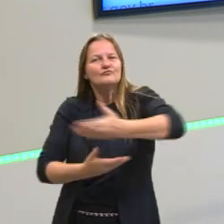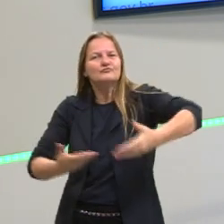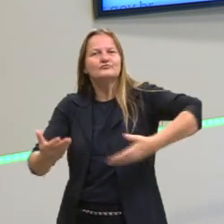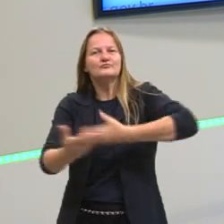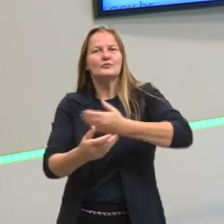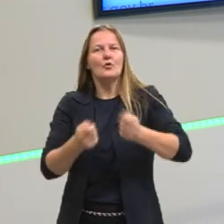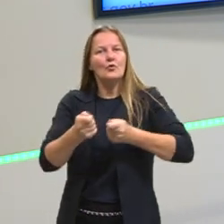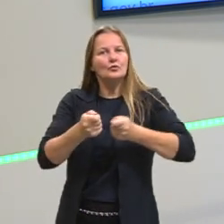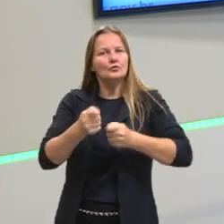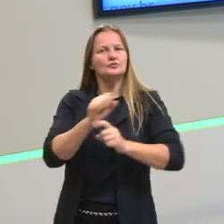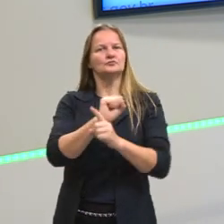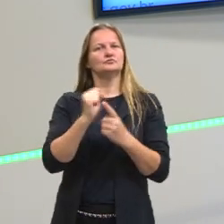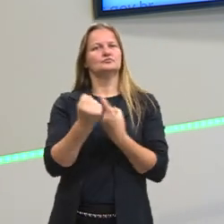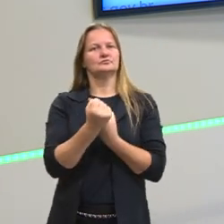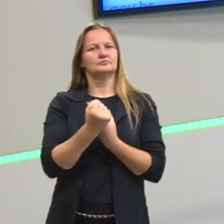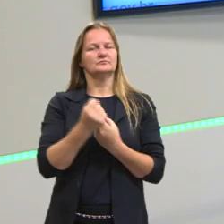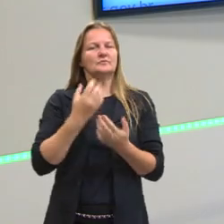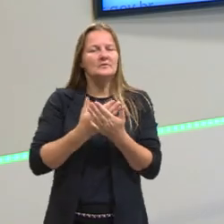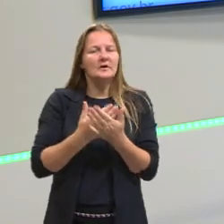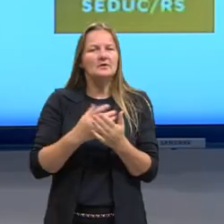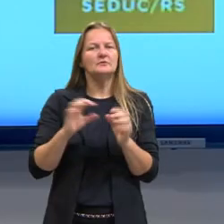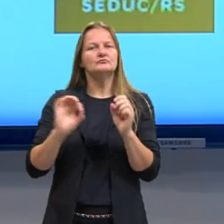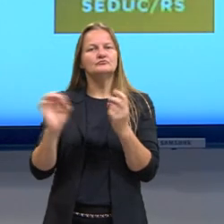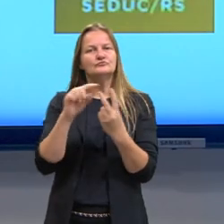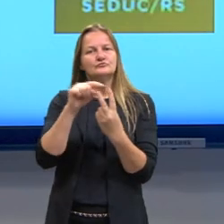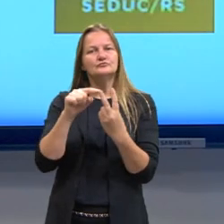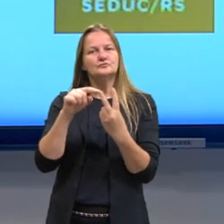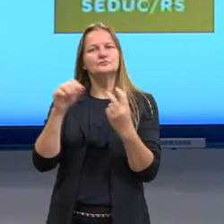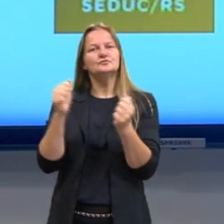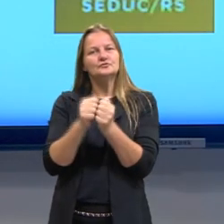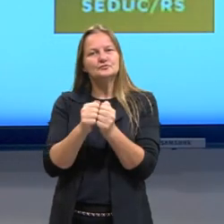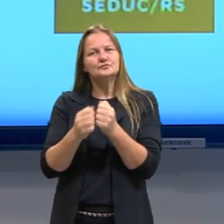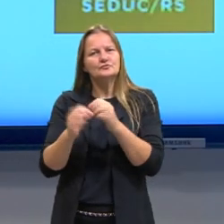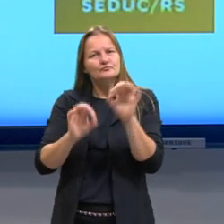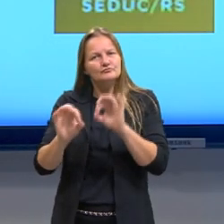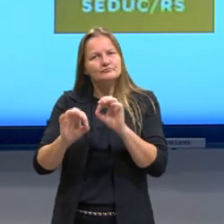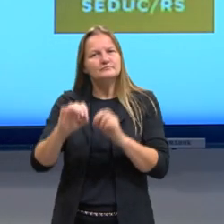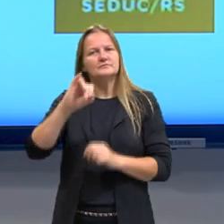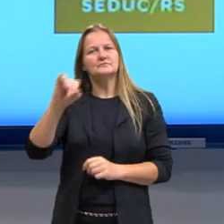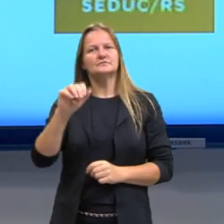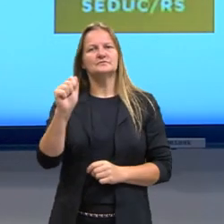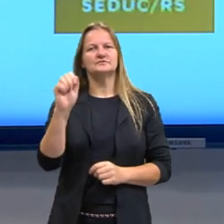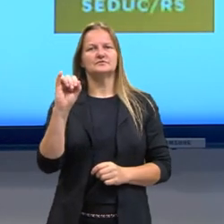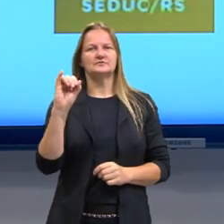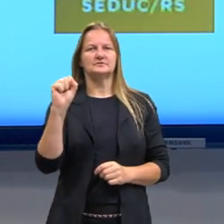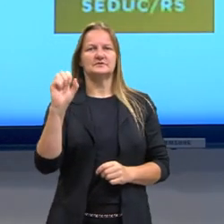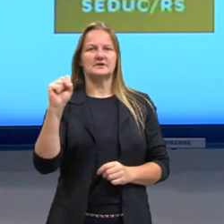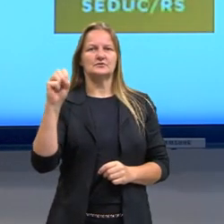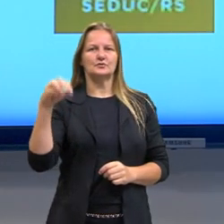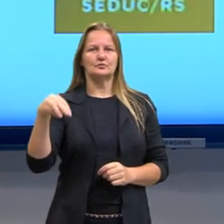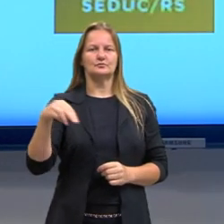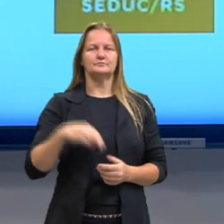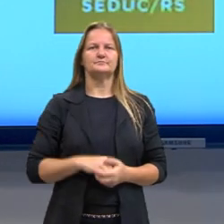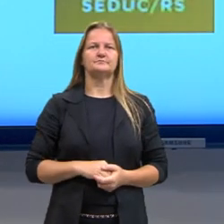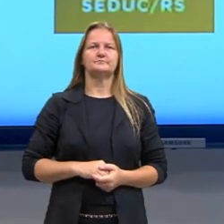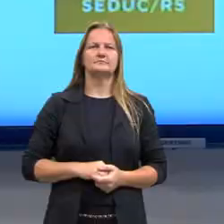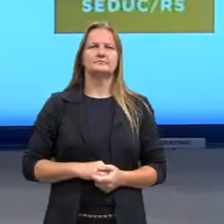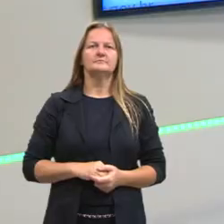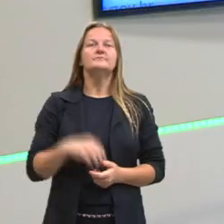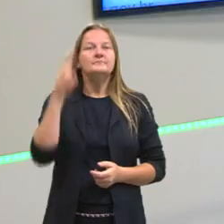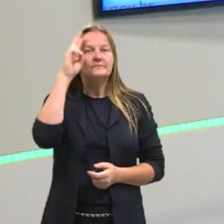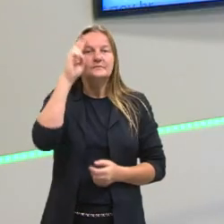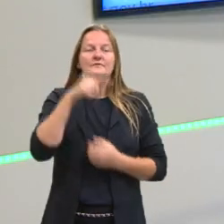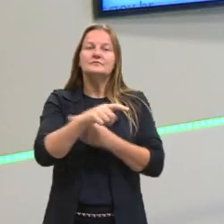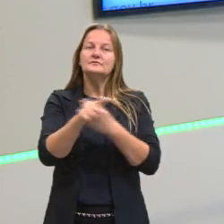controle social, uma aula que foi preparada por mim e também pelo curador, professor Jaysson Paulo. Antes disso, lembrando você